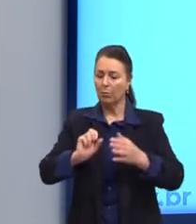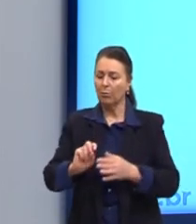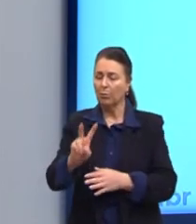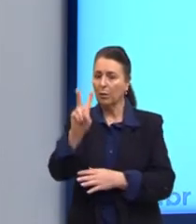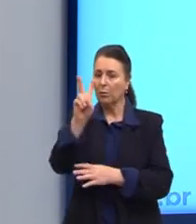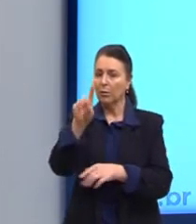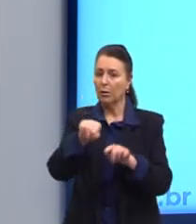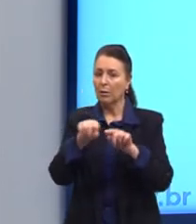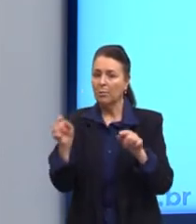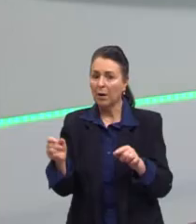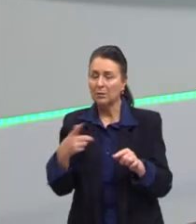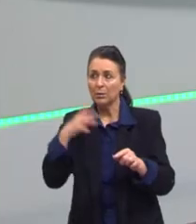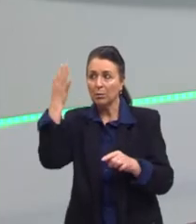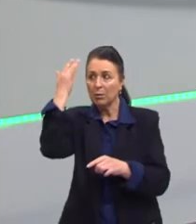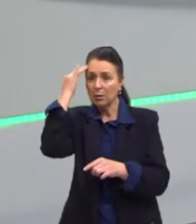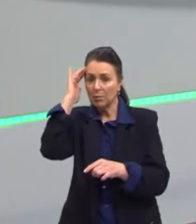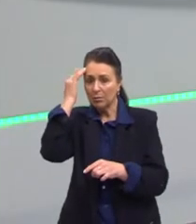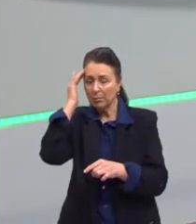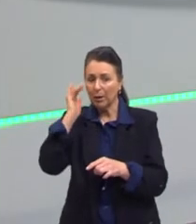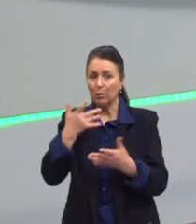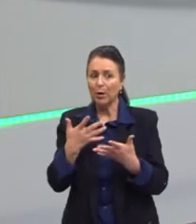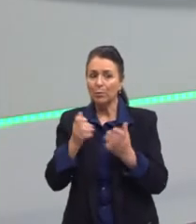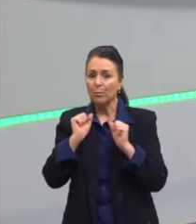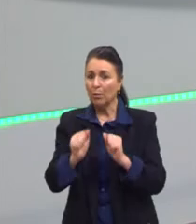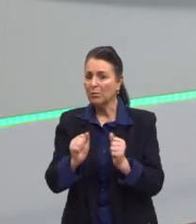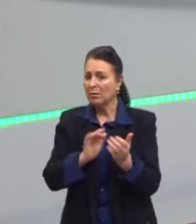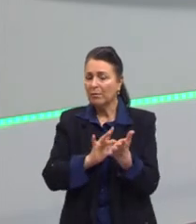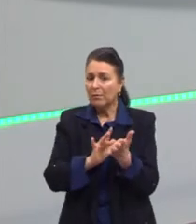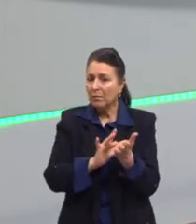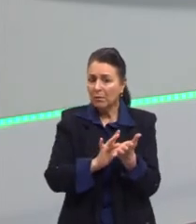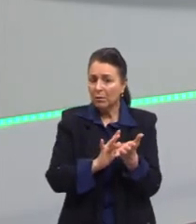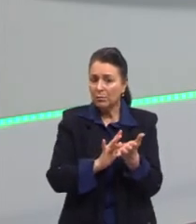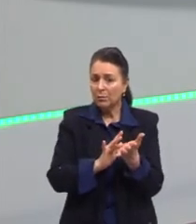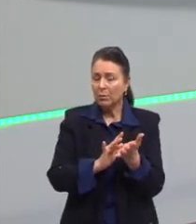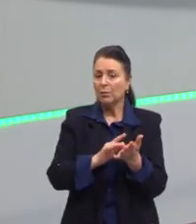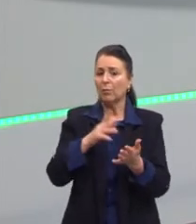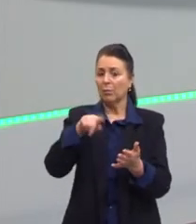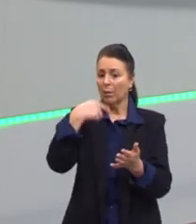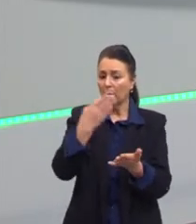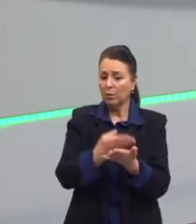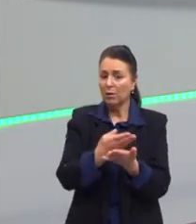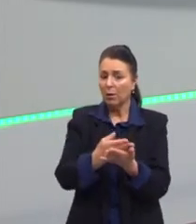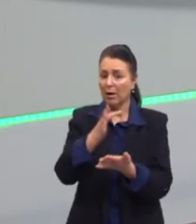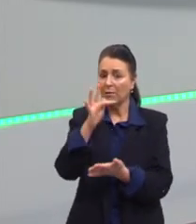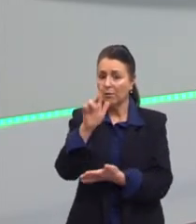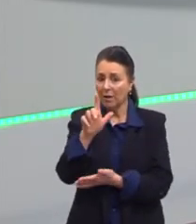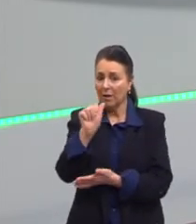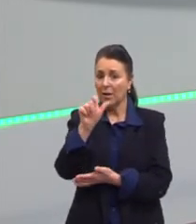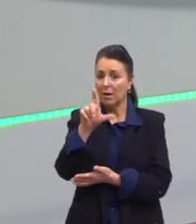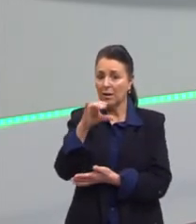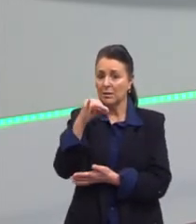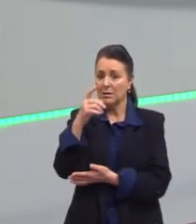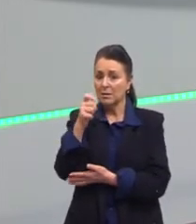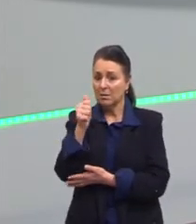cair numa falácia, que é o que nós vamos falar na próxima aula. A aula que vem é sobre falácias. Se o nosso pensamento não